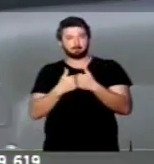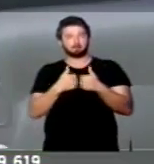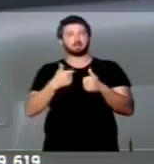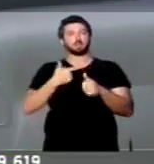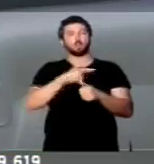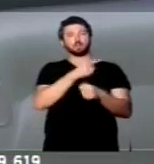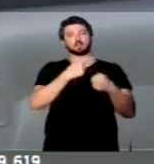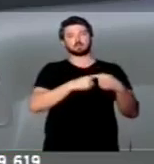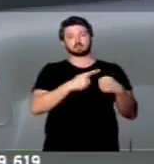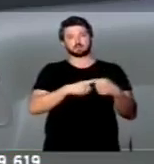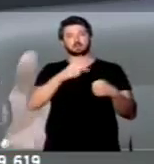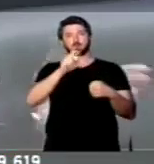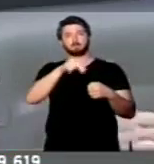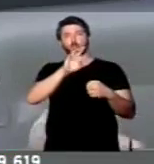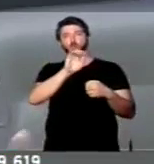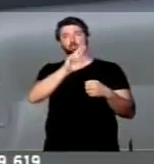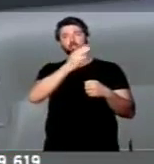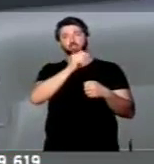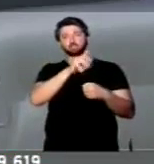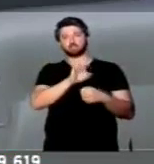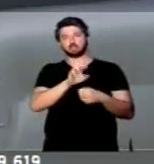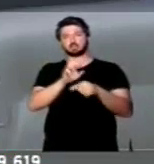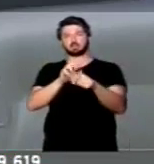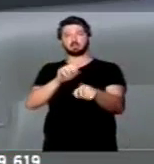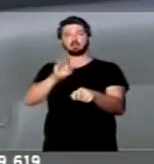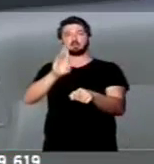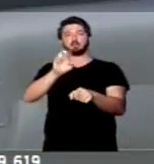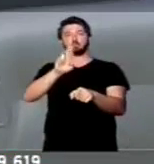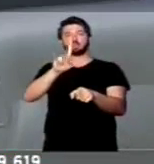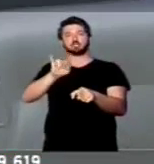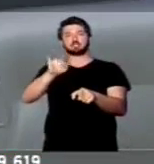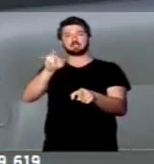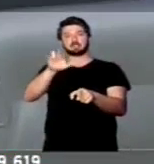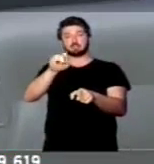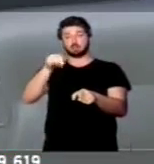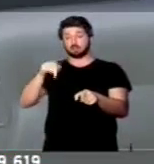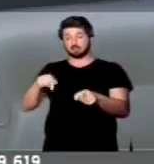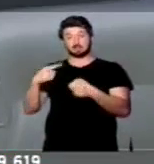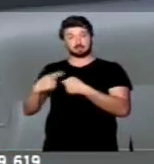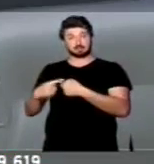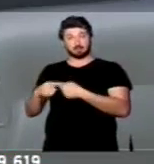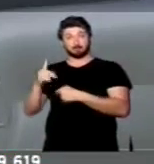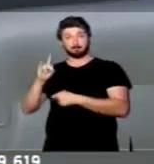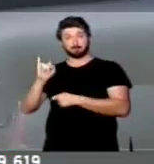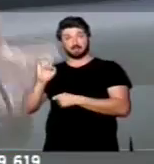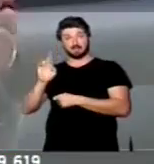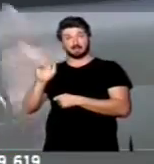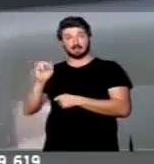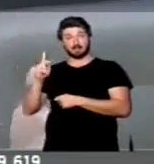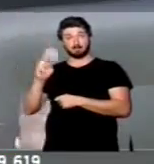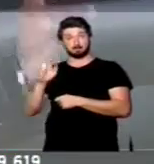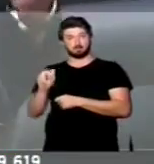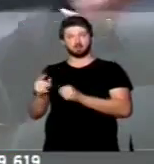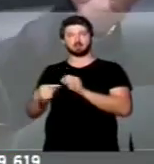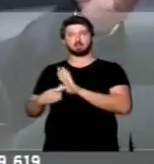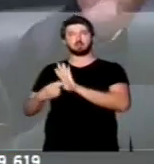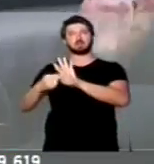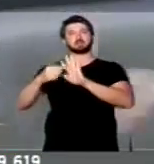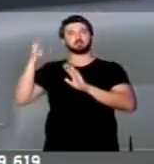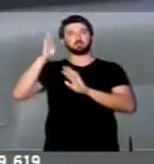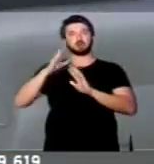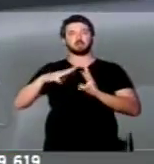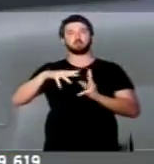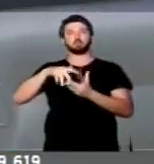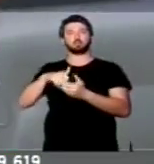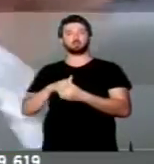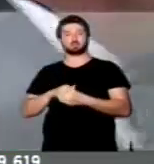bem próximo de Ponto Chique, ao lado de Brutiseiros, e Pirapora dando exemplos para o Brasil e para o mundo. Parabéns